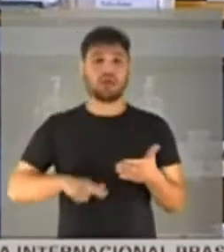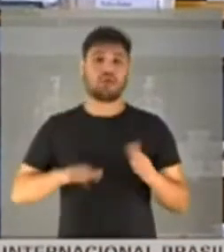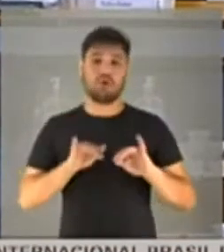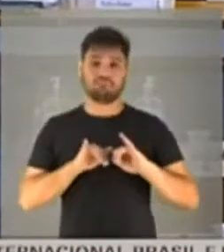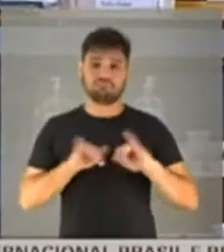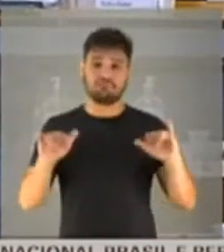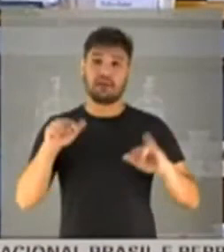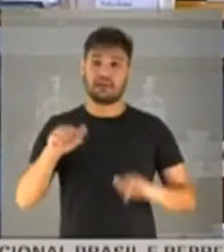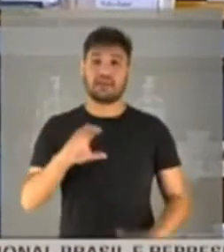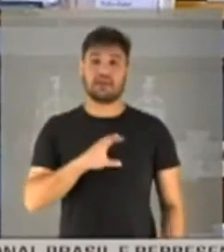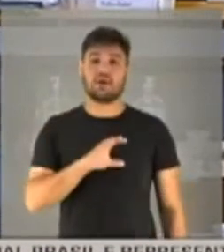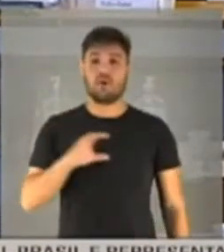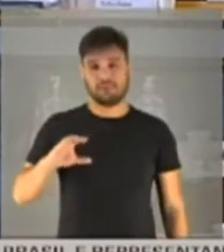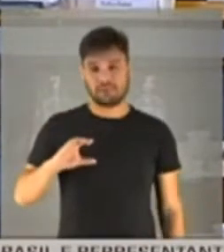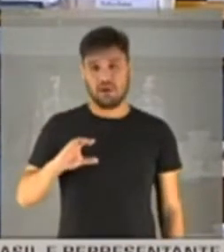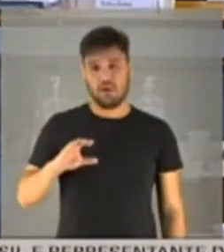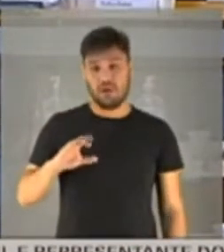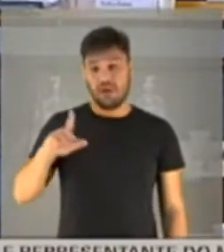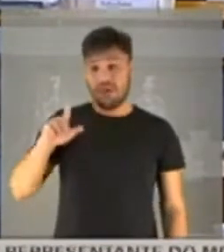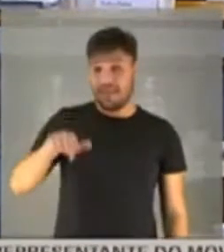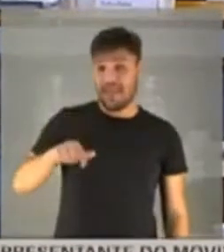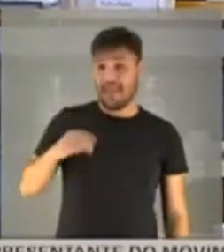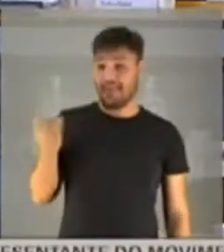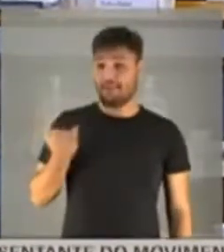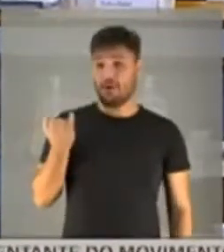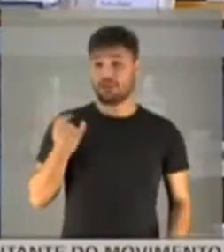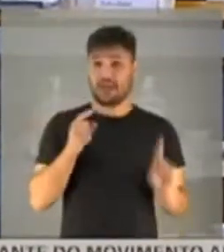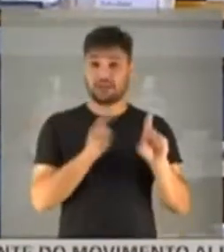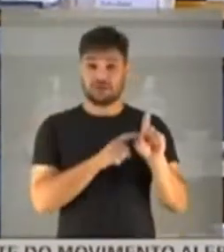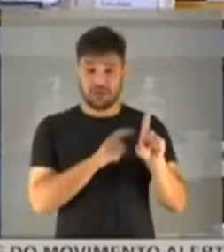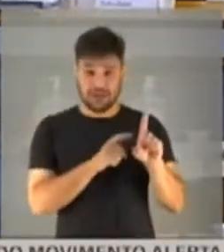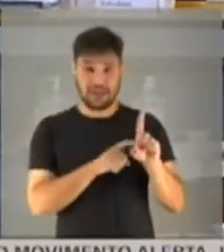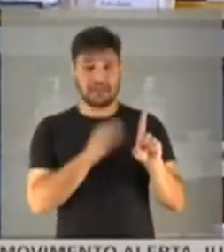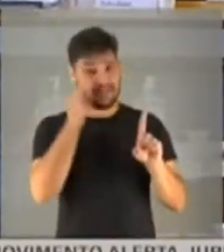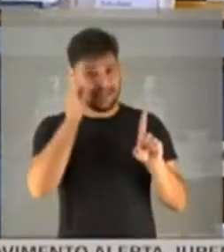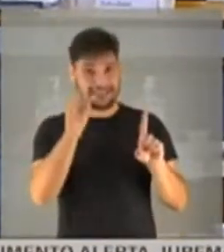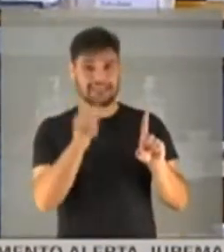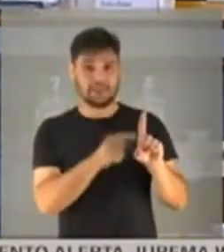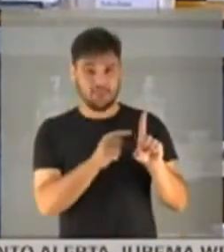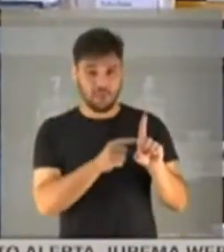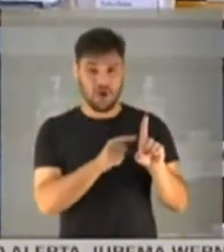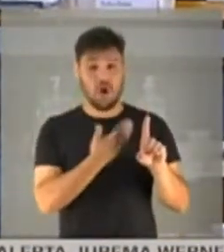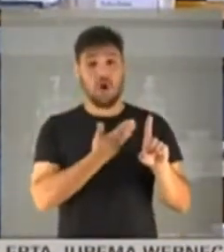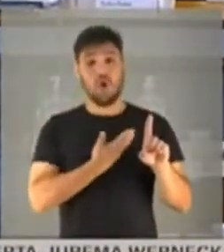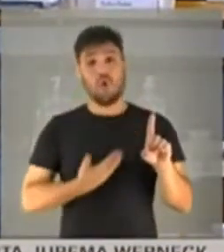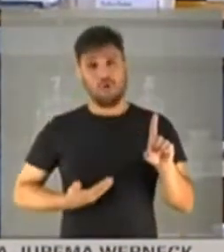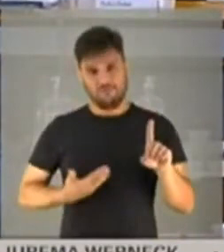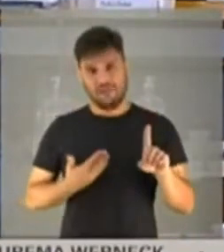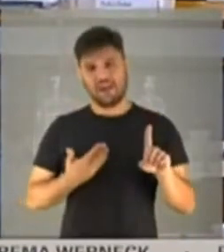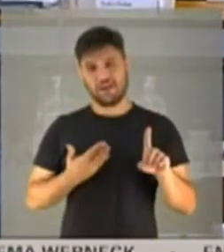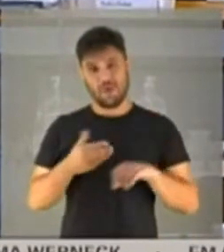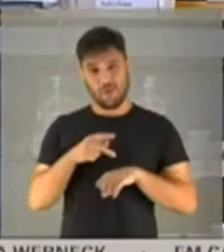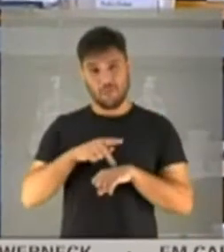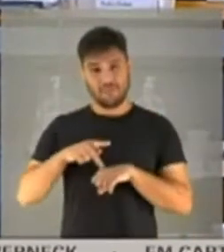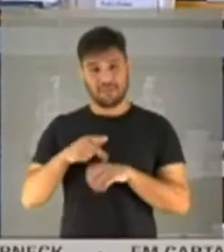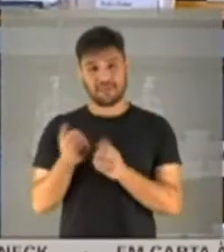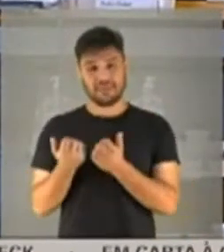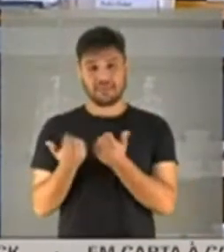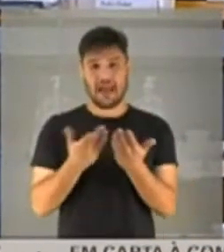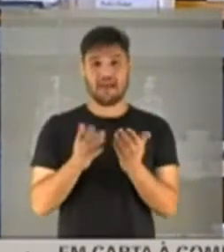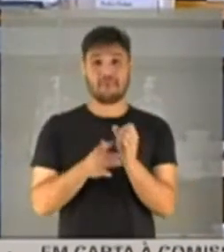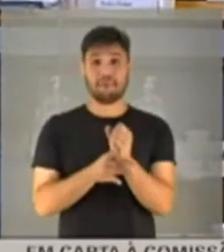comissão, de que acho que pela importância dele, assim como o Estado disponibilizava segurança 24